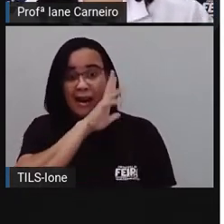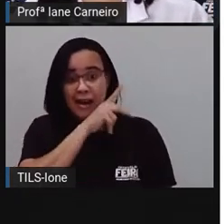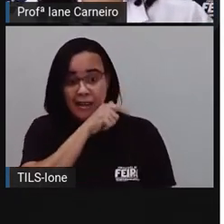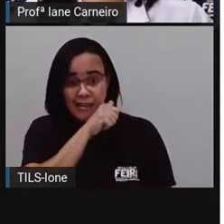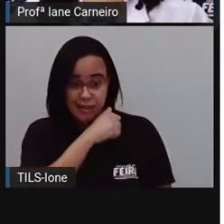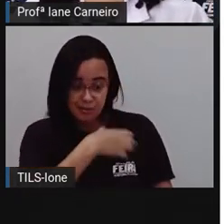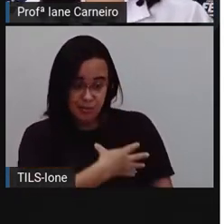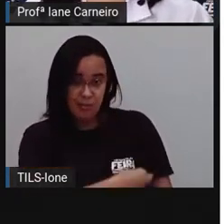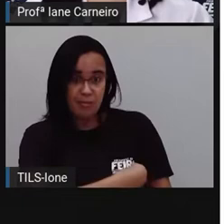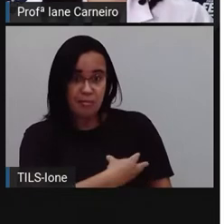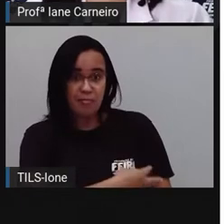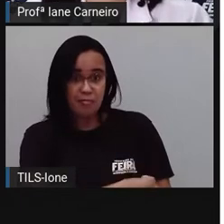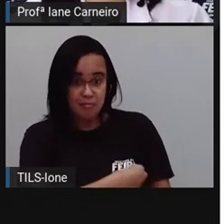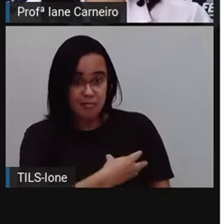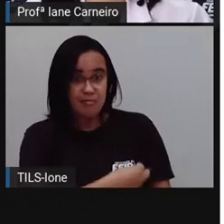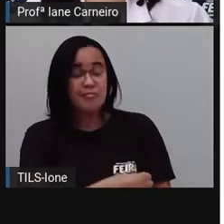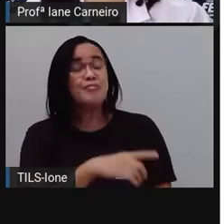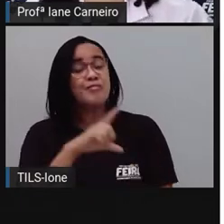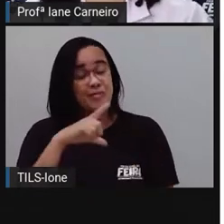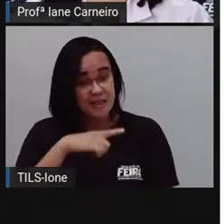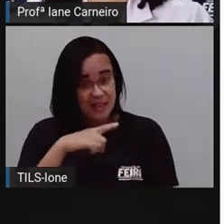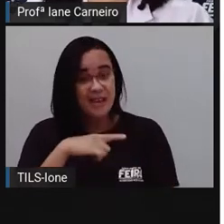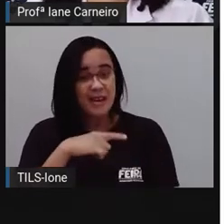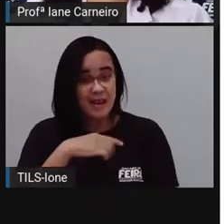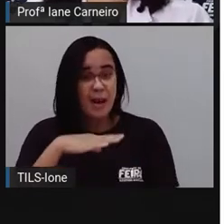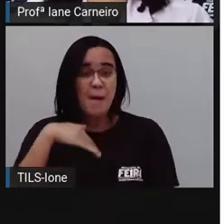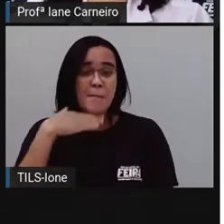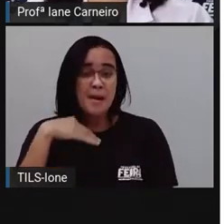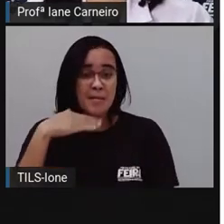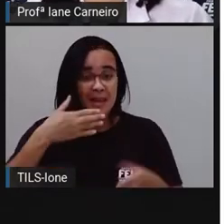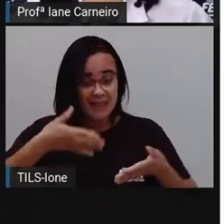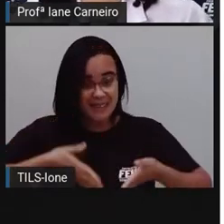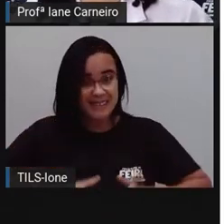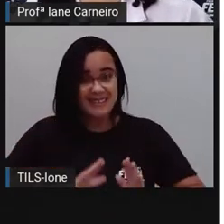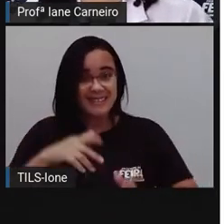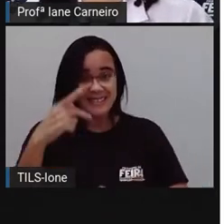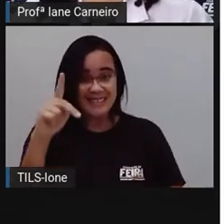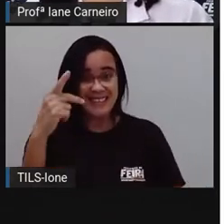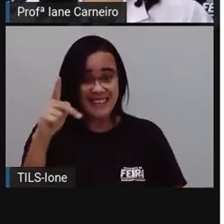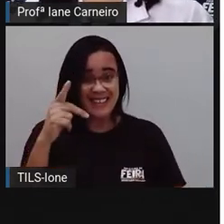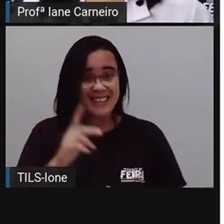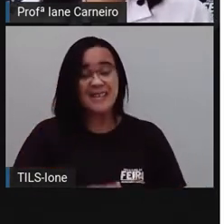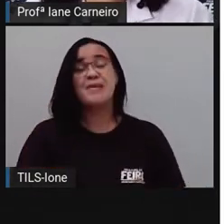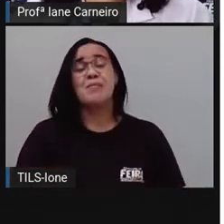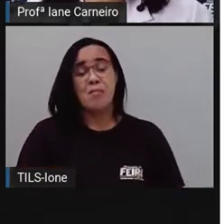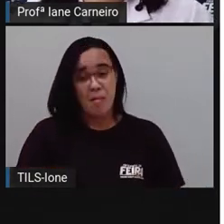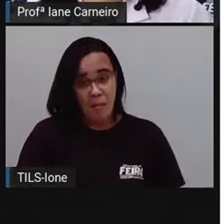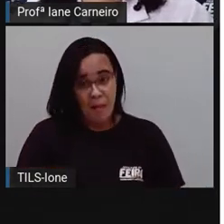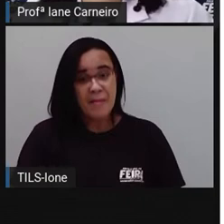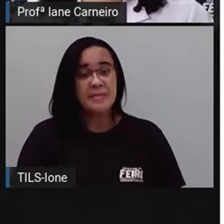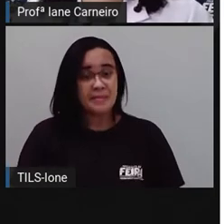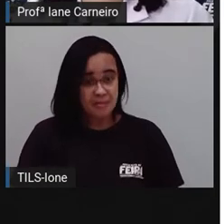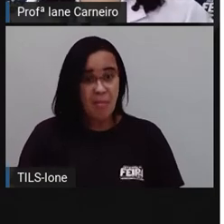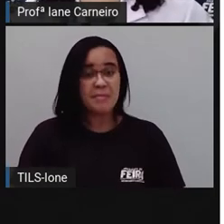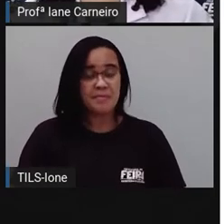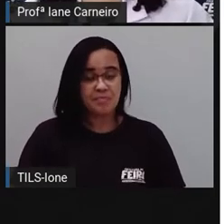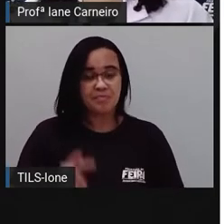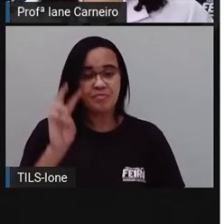É, quando ele nasce, ele mama da mamãe. E ele nasce da barriguinha da mamãe também, ó. Ele é um mamífero.